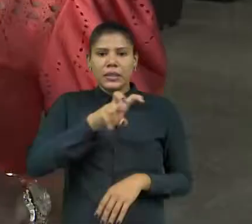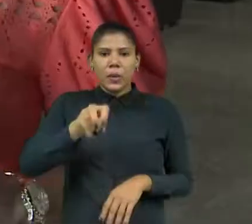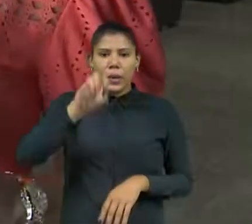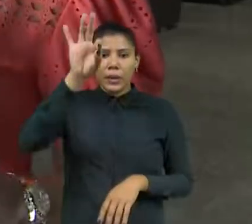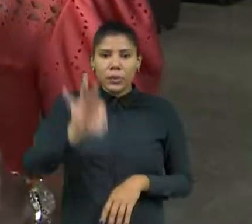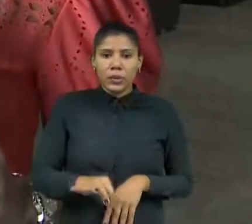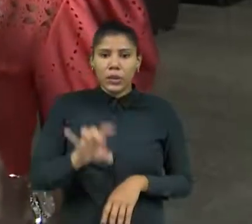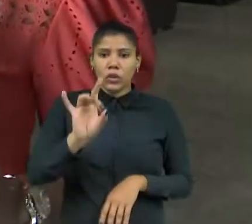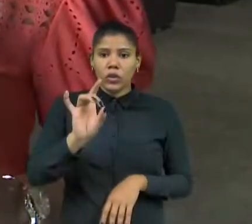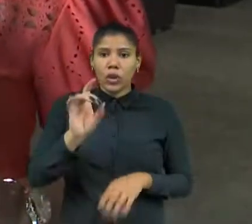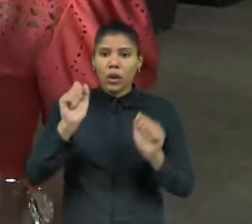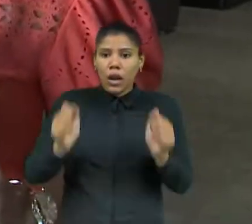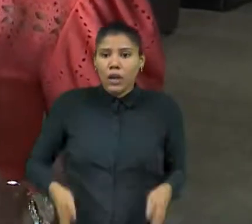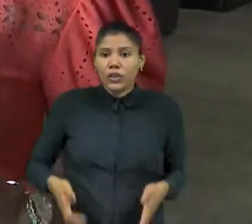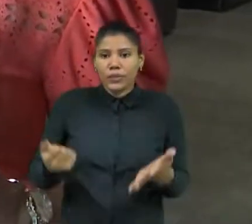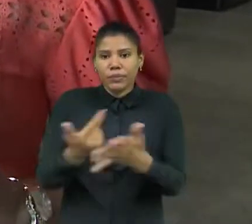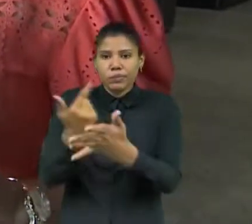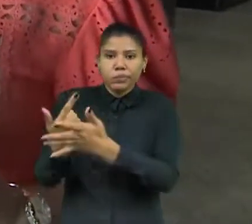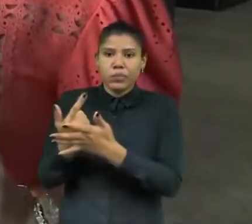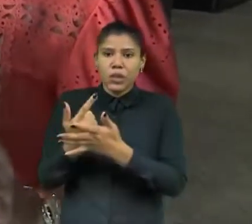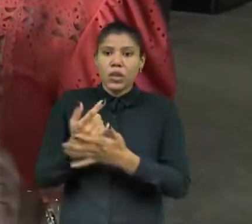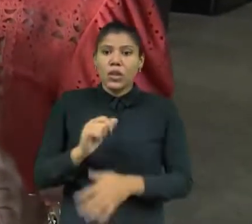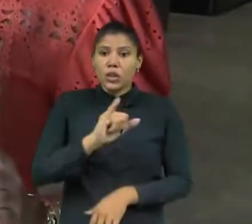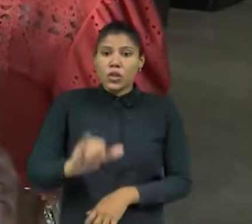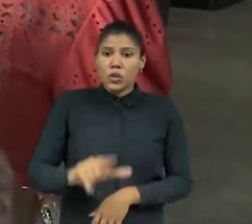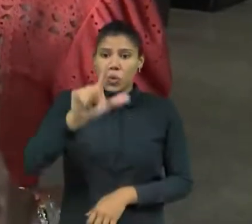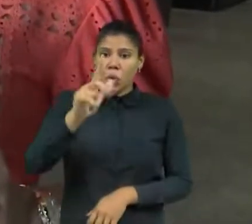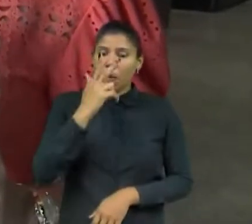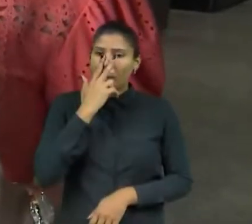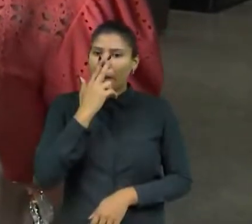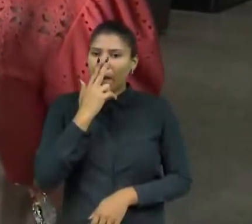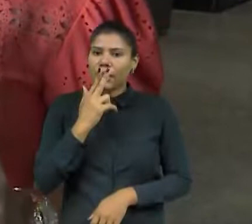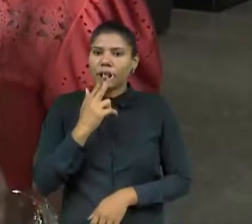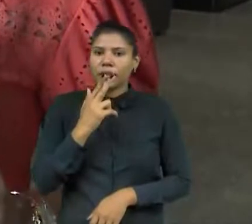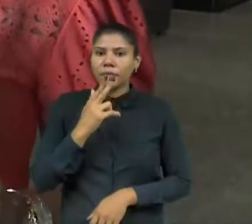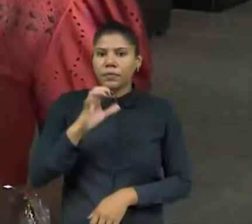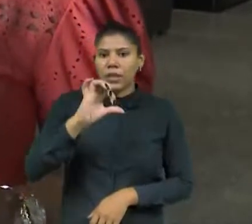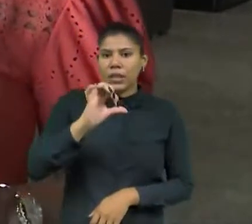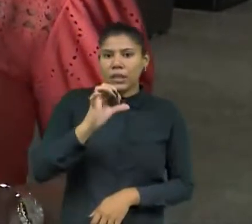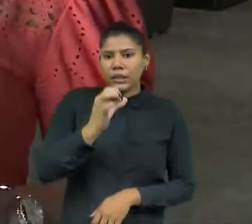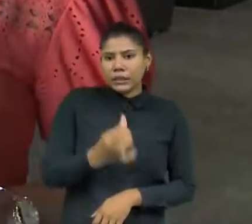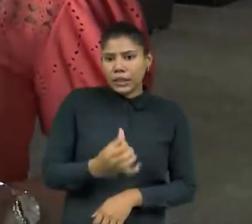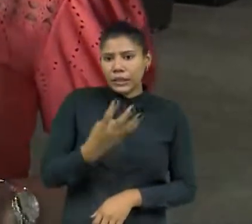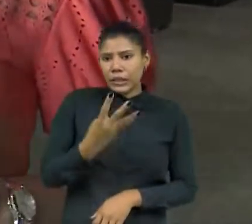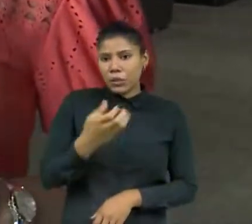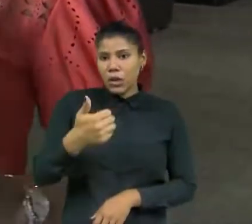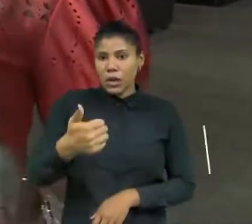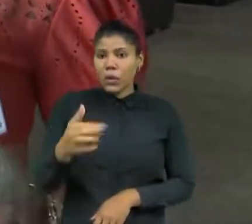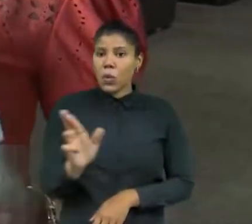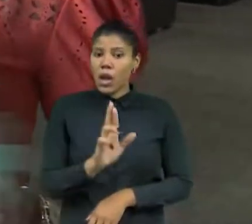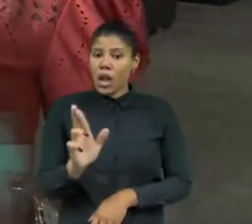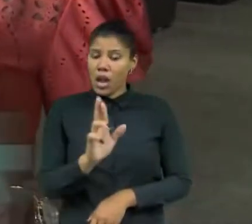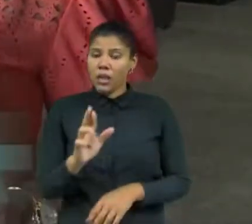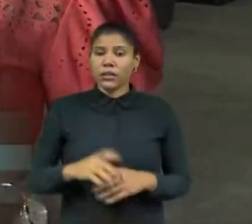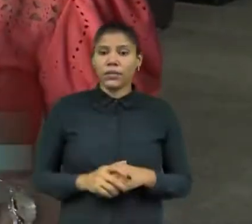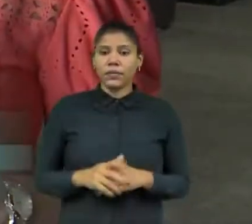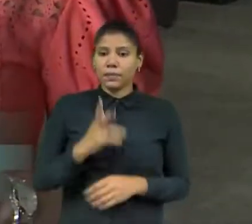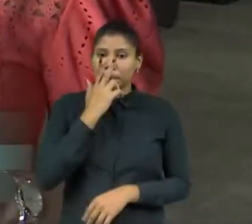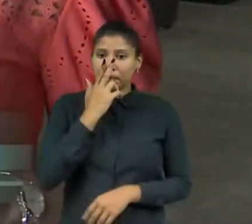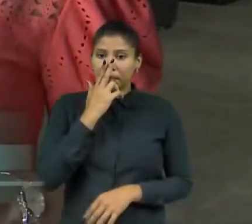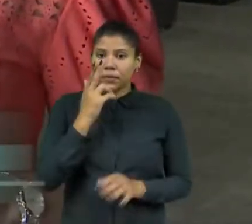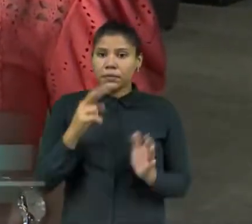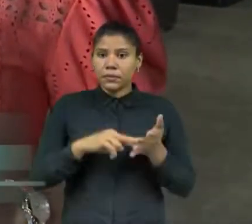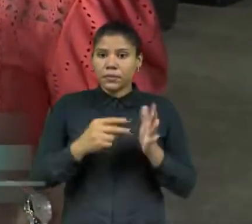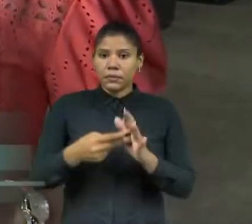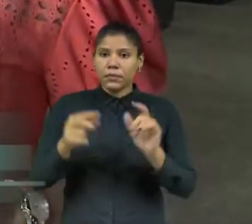comida. Em julho, a cesta básica em Fortaleza custava em média R$ 641,00, o que significa dizer que o